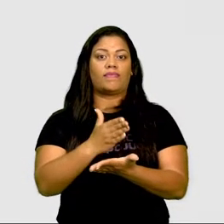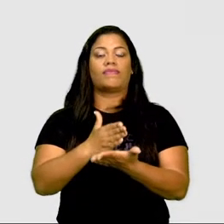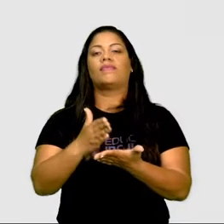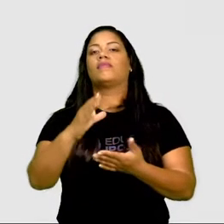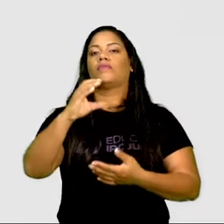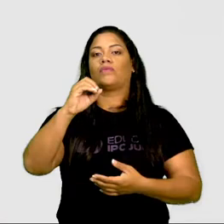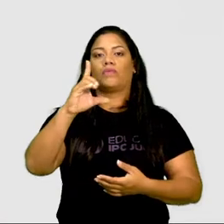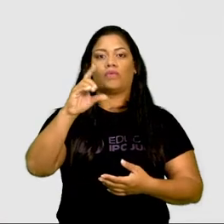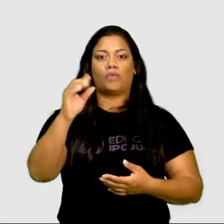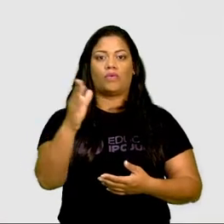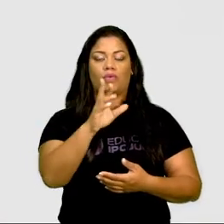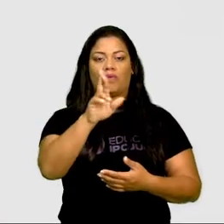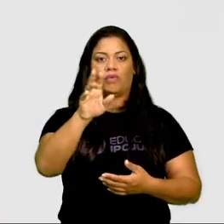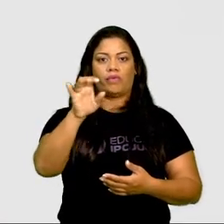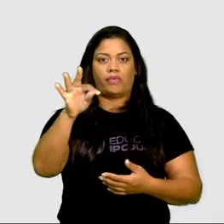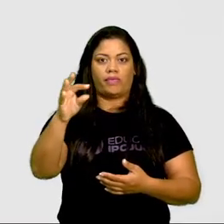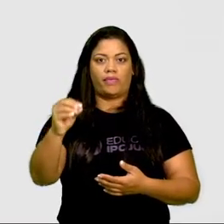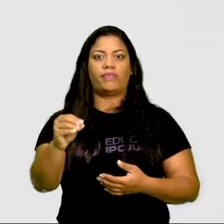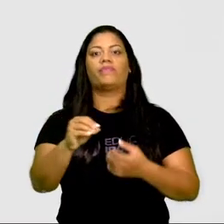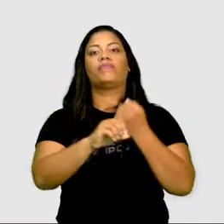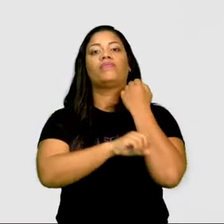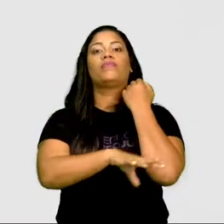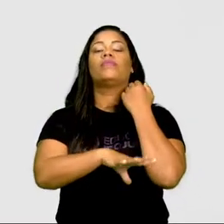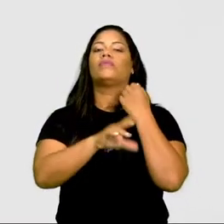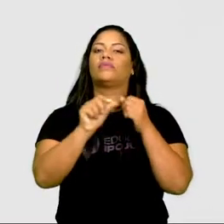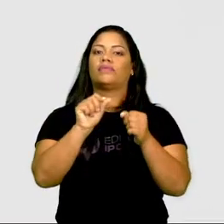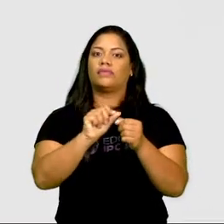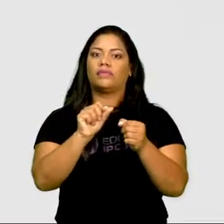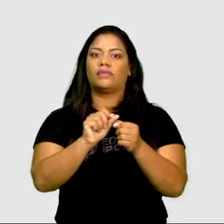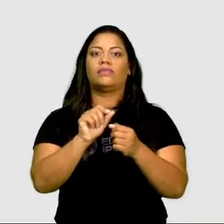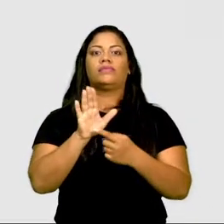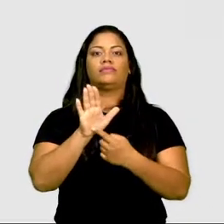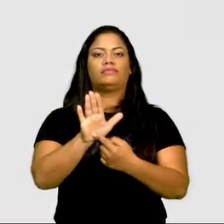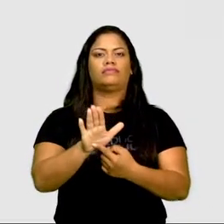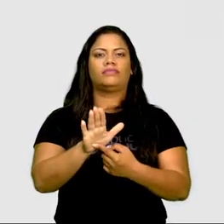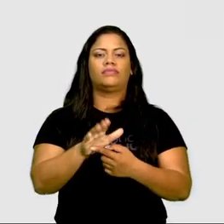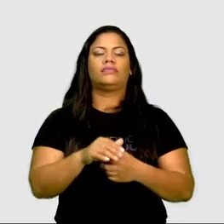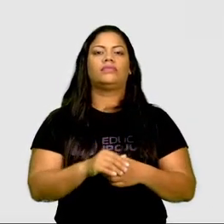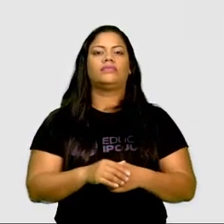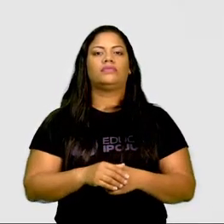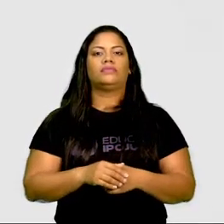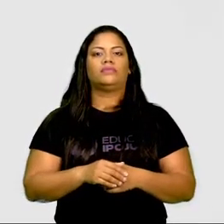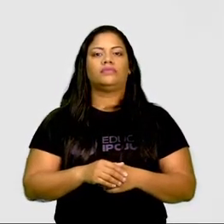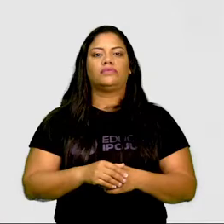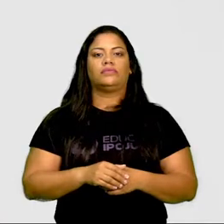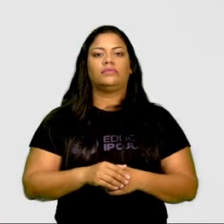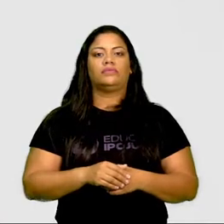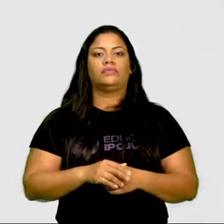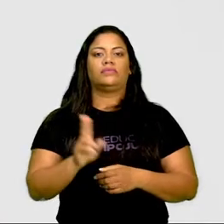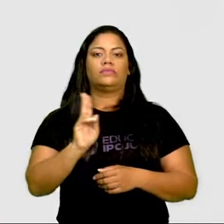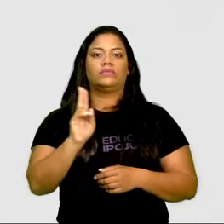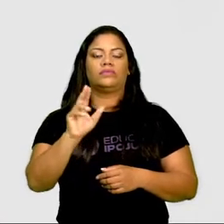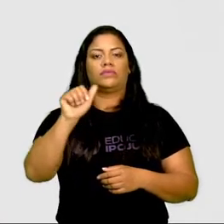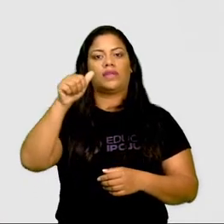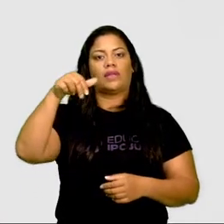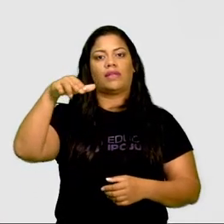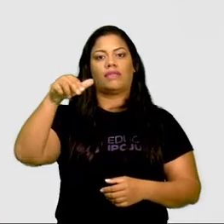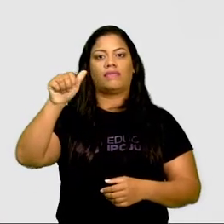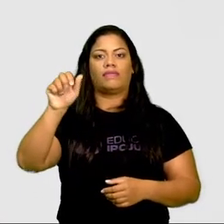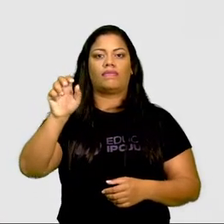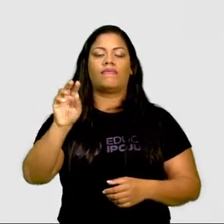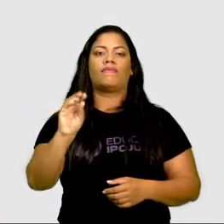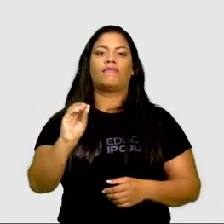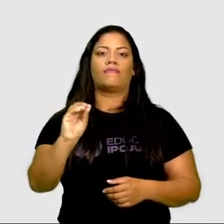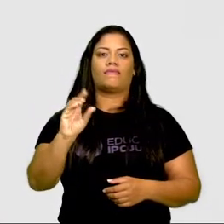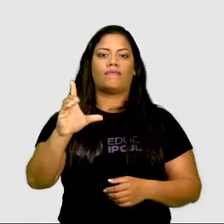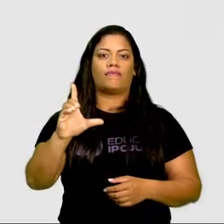cólon e o reto. O reto, ele determina um estreito canal, chamado canal anal, e que